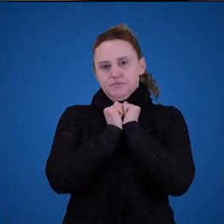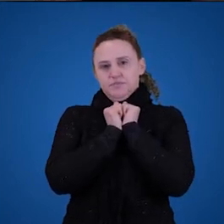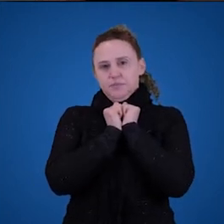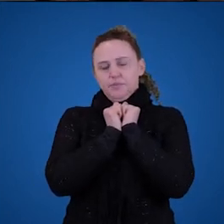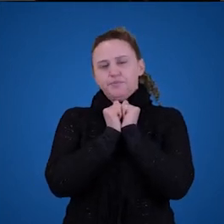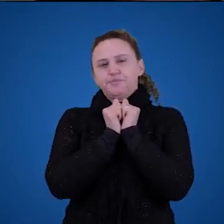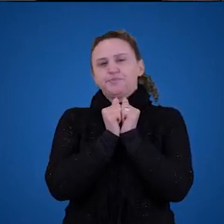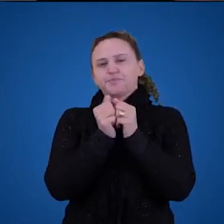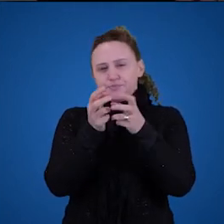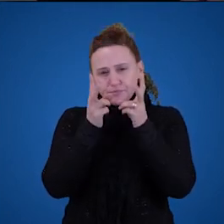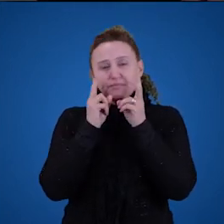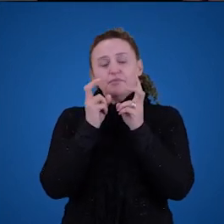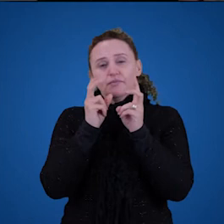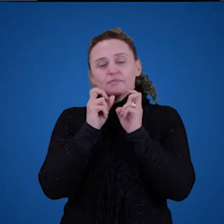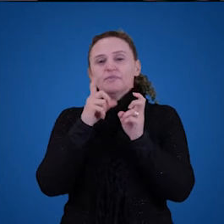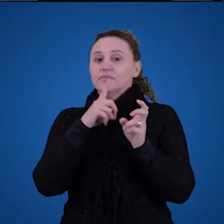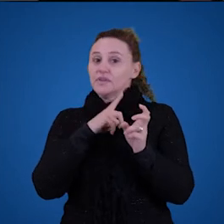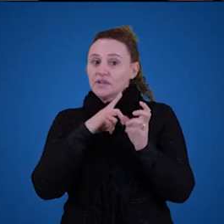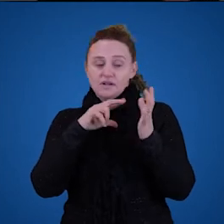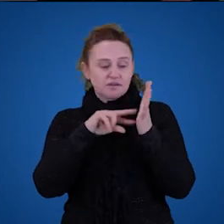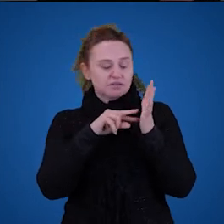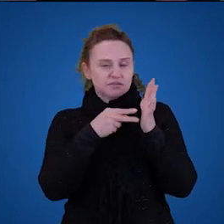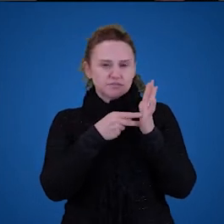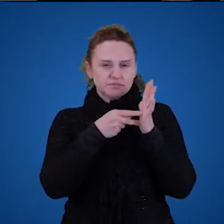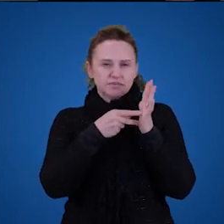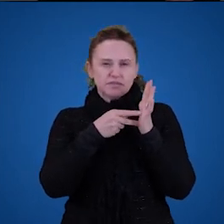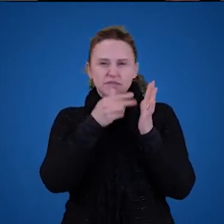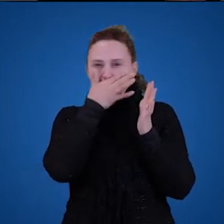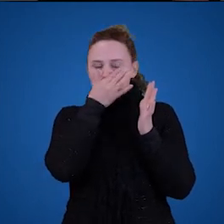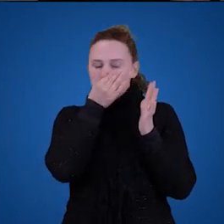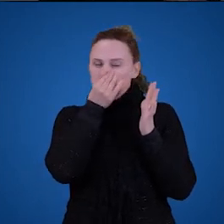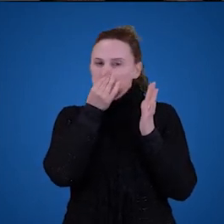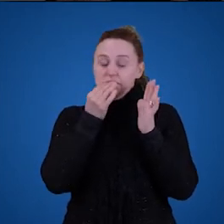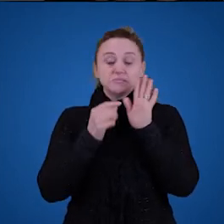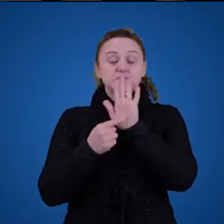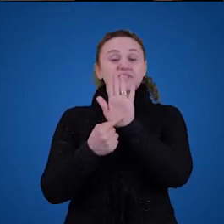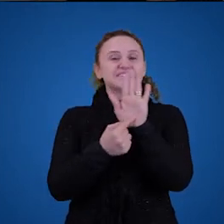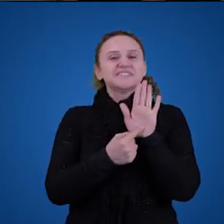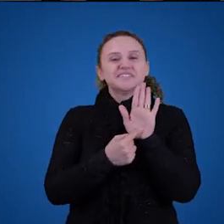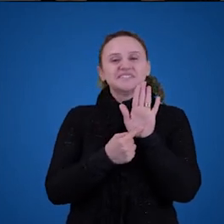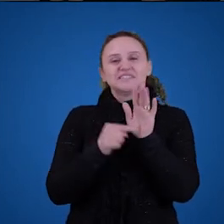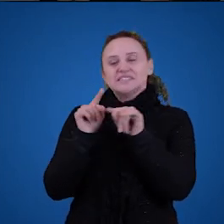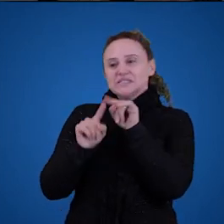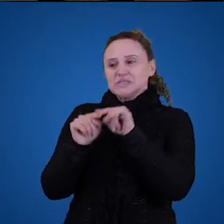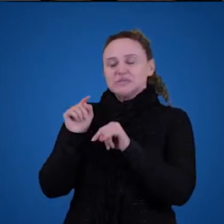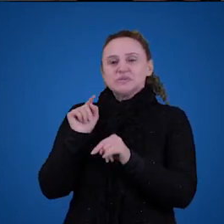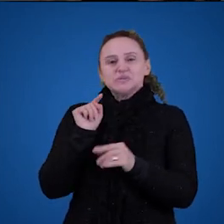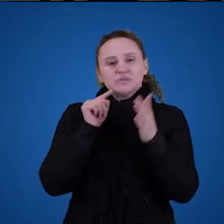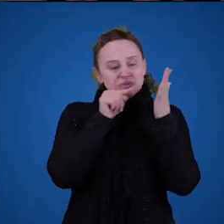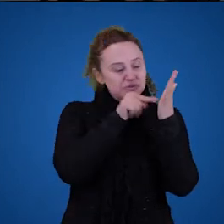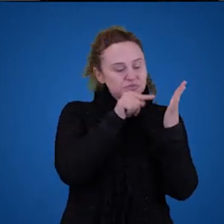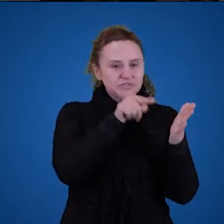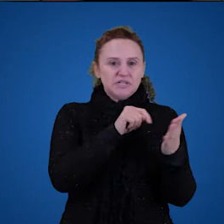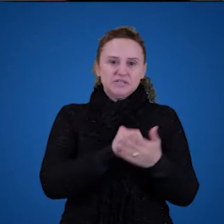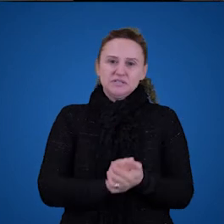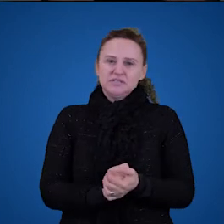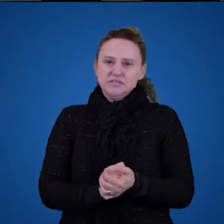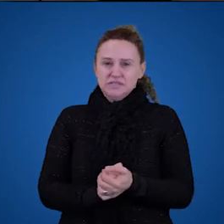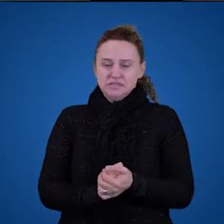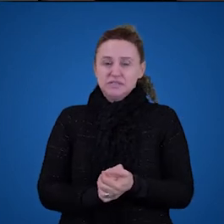Então, reparem, se tiver significado, é porque está apontando para algum objeto e, portanto, nós conseguimos compreendê-las.